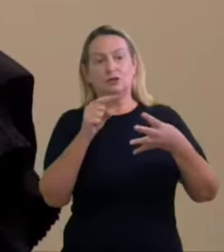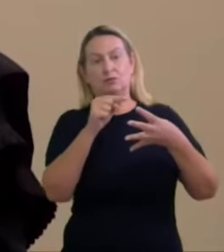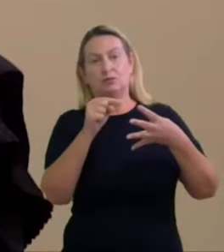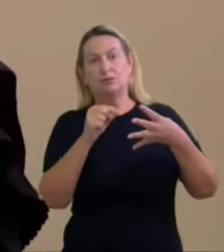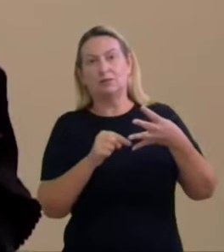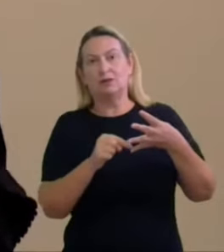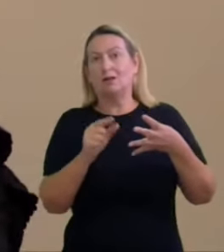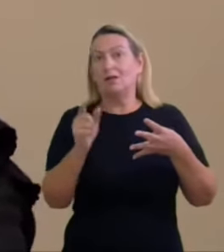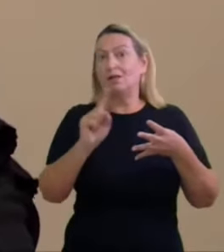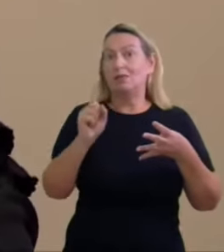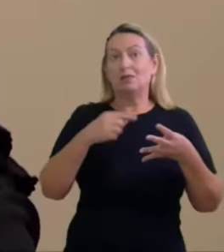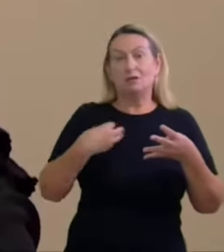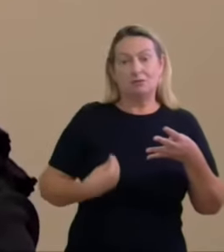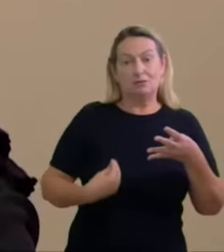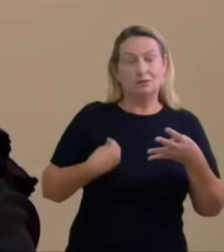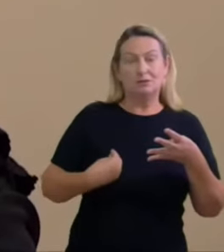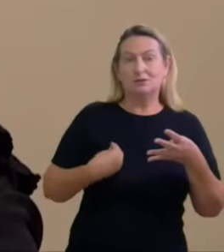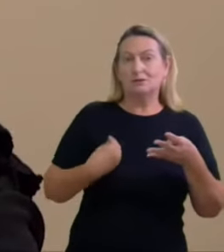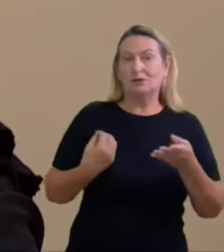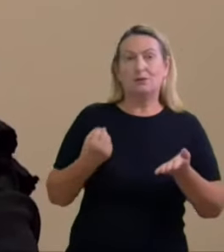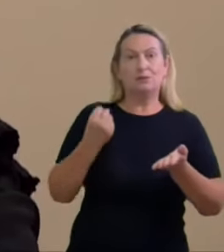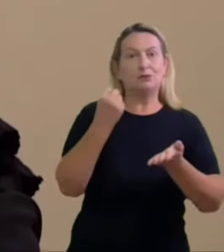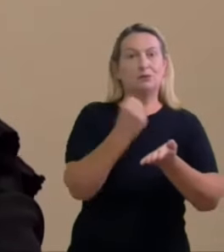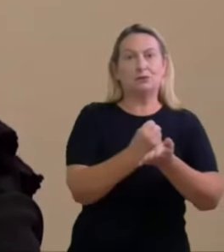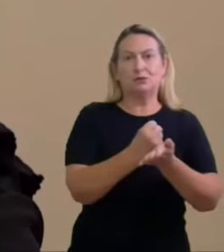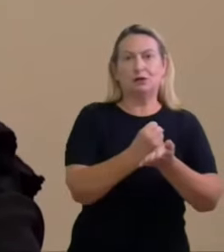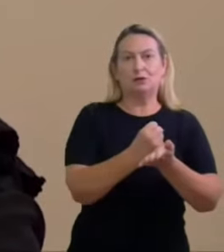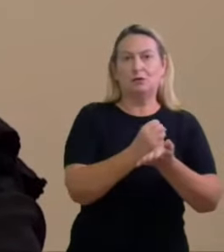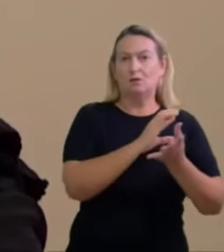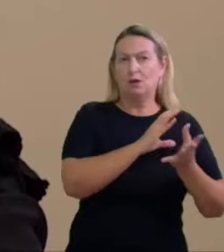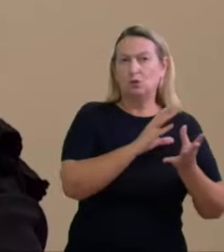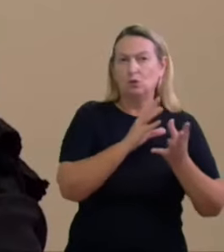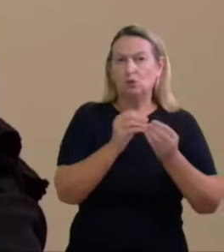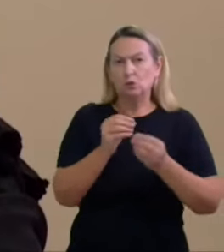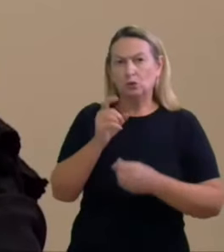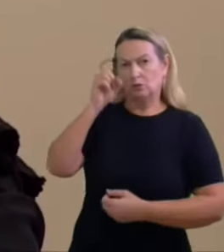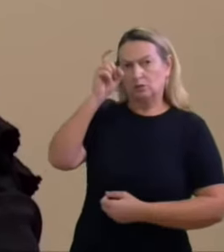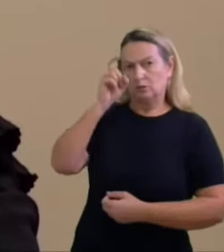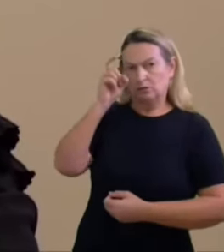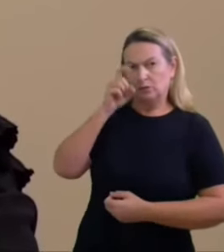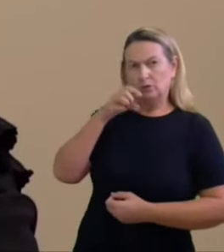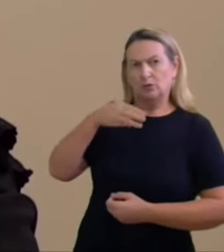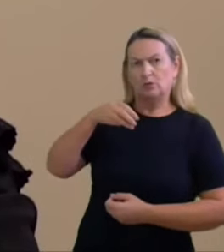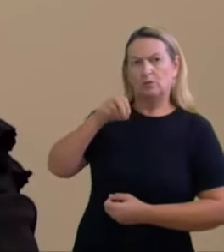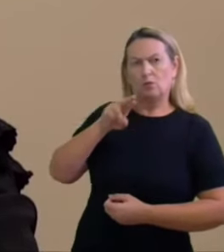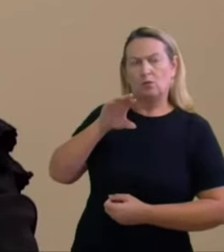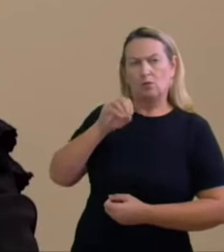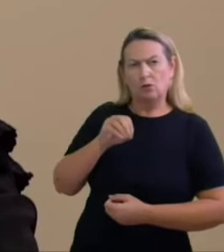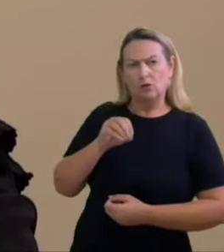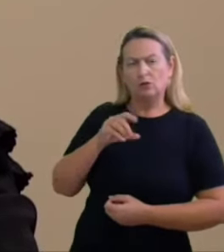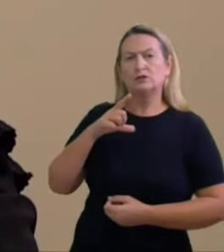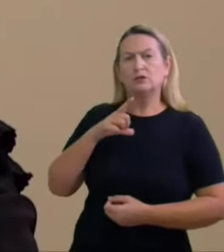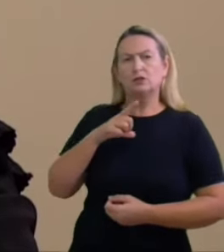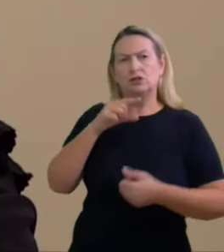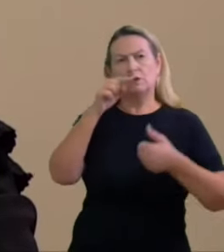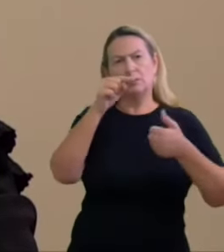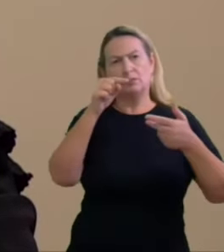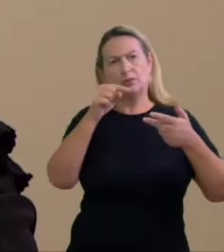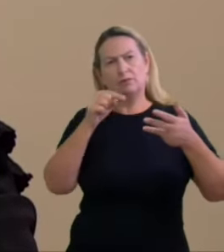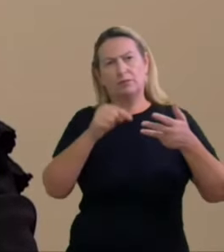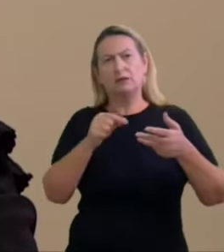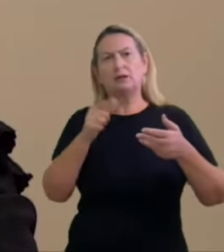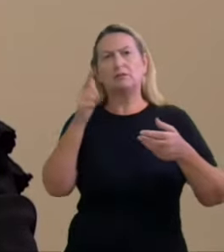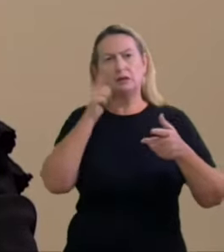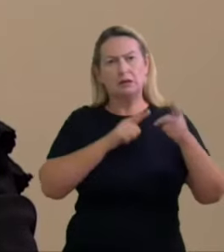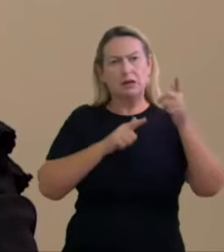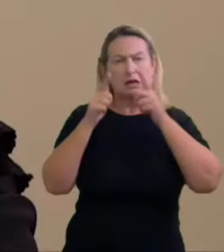no contrato aliás ao candidato Sérgio Moro tinha um monte de beneficiados inclusive o partido observe-se que a inicial da monitória